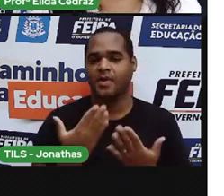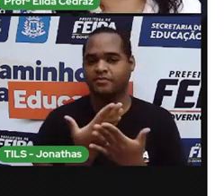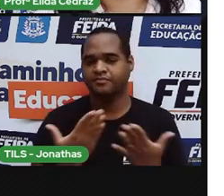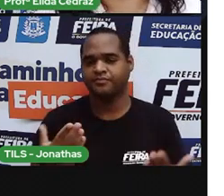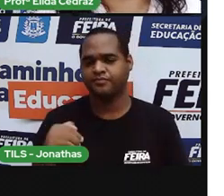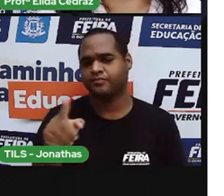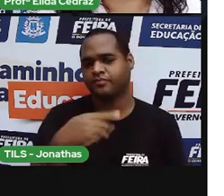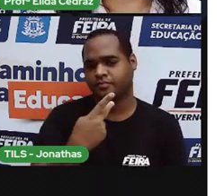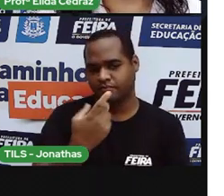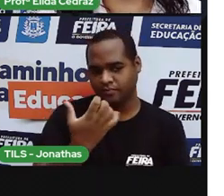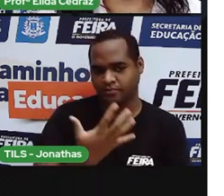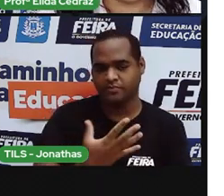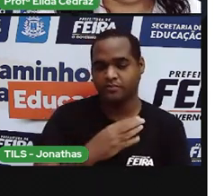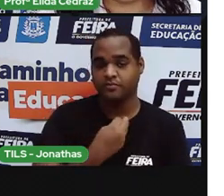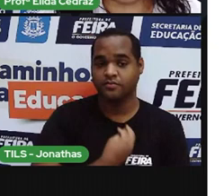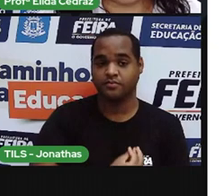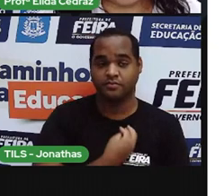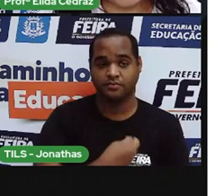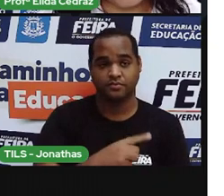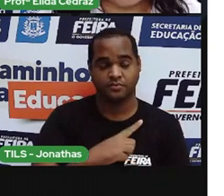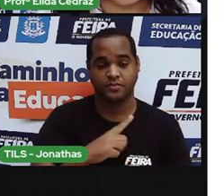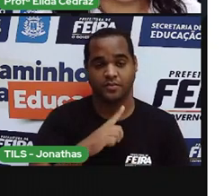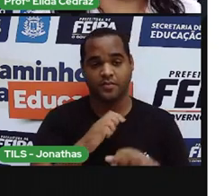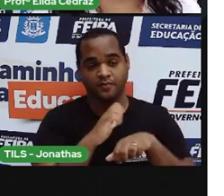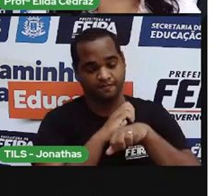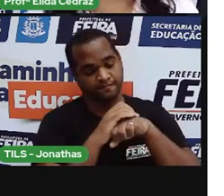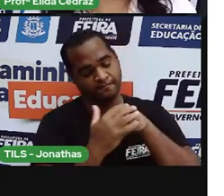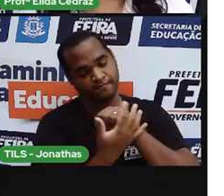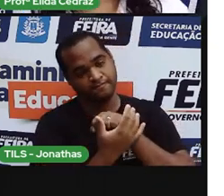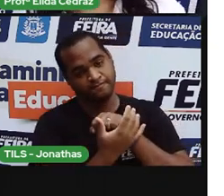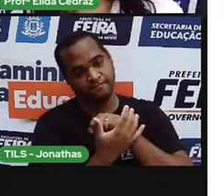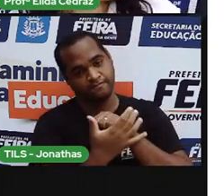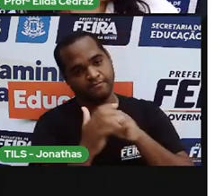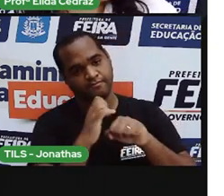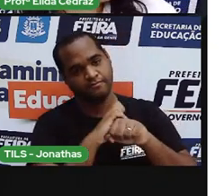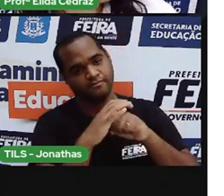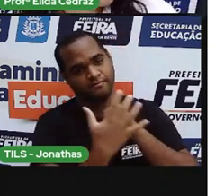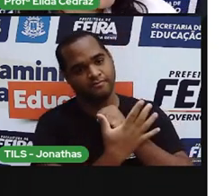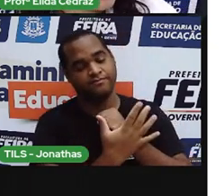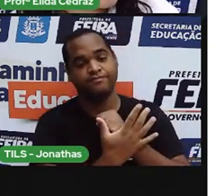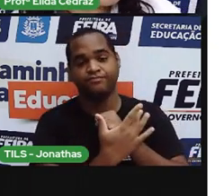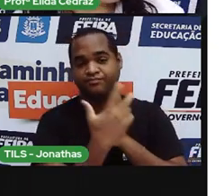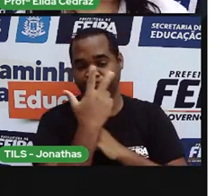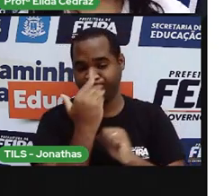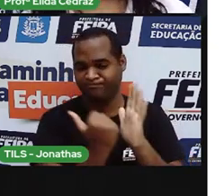com a pandemia empatando a gente de ver